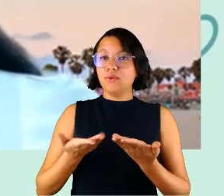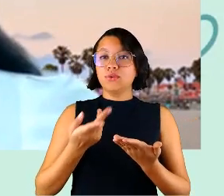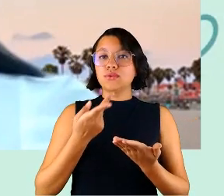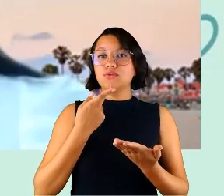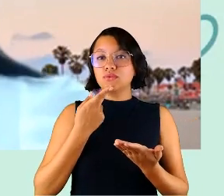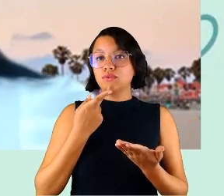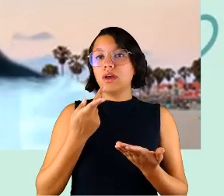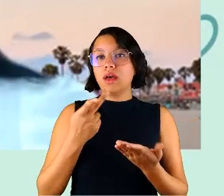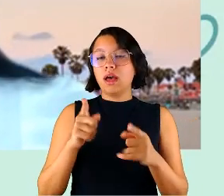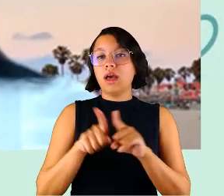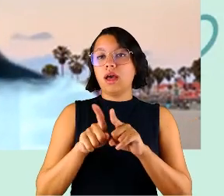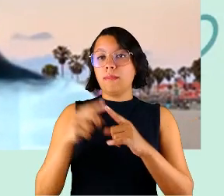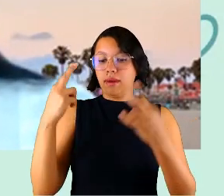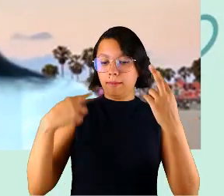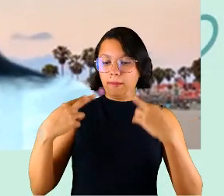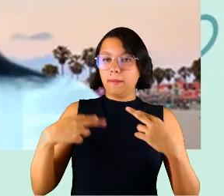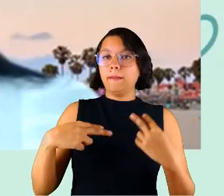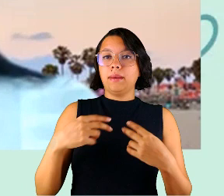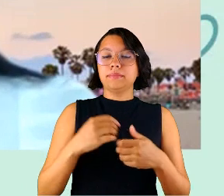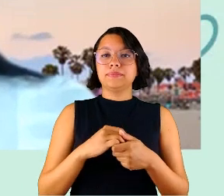vou também fazer minha descrição.